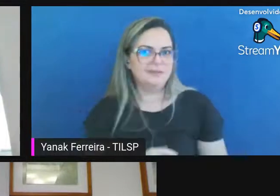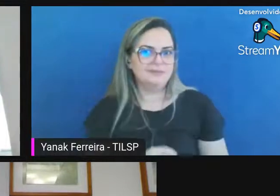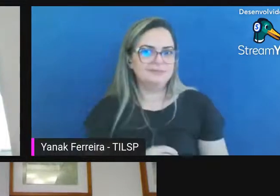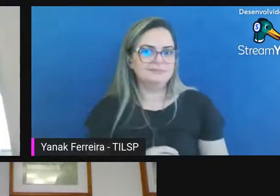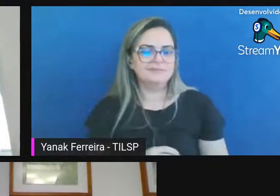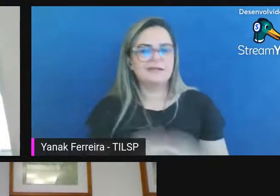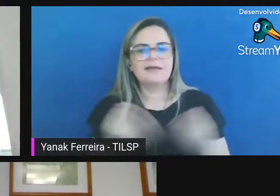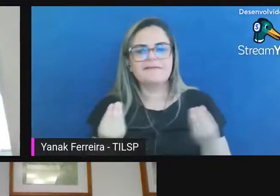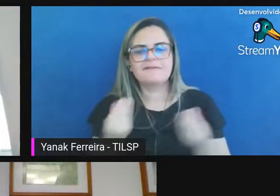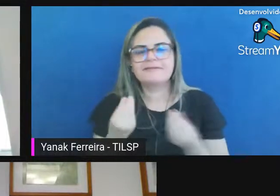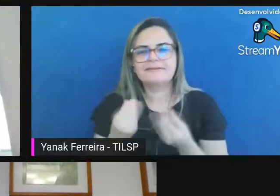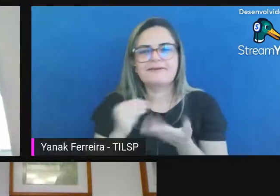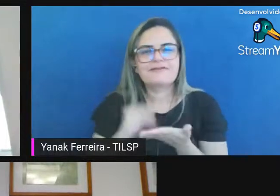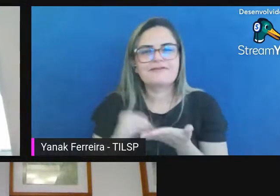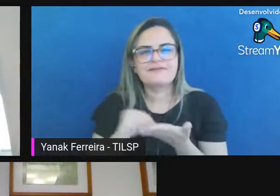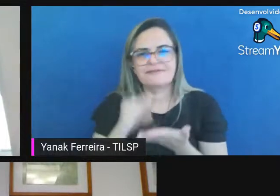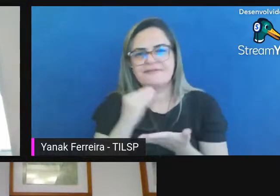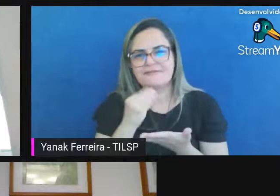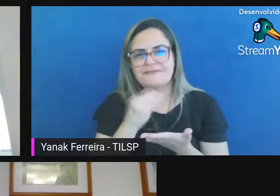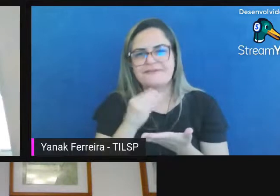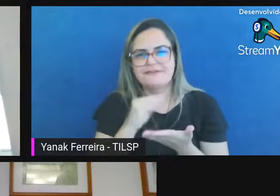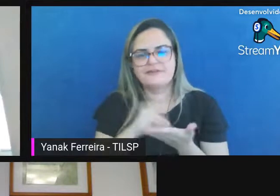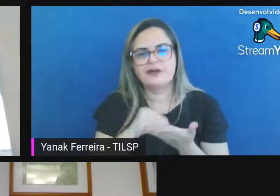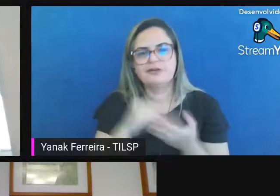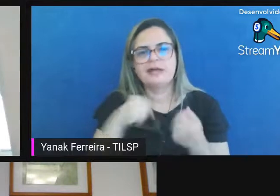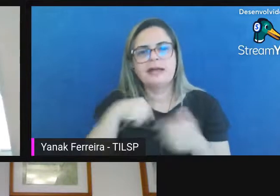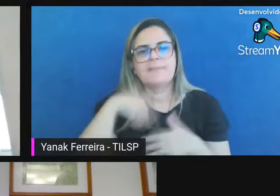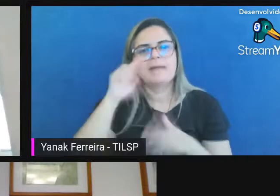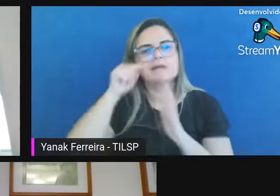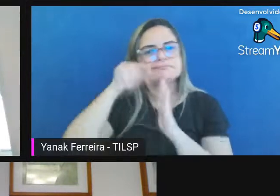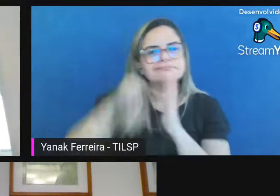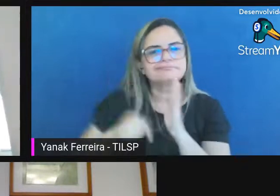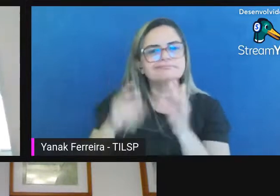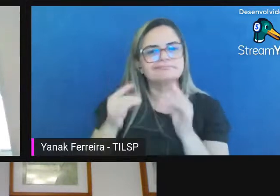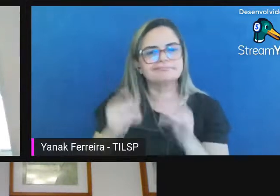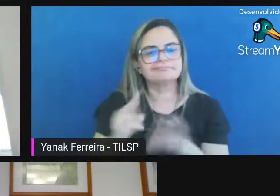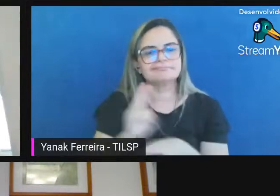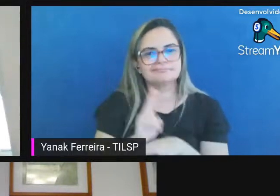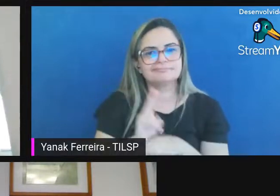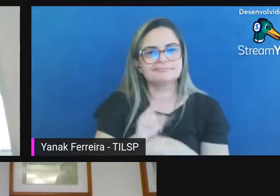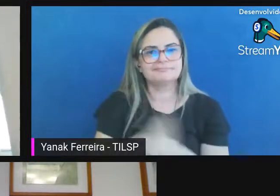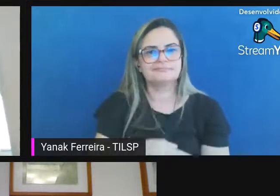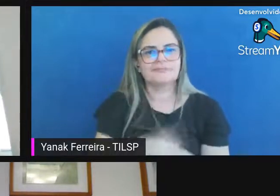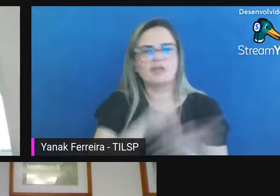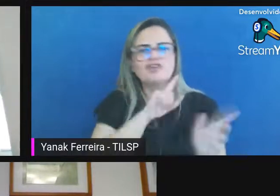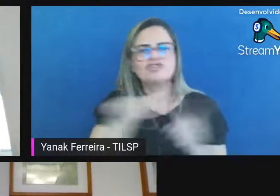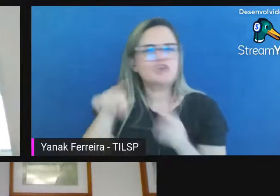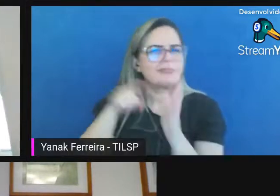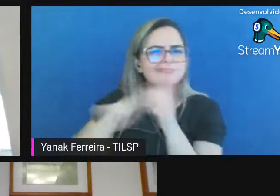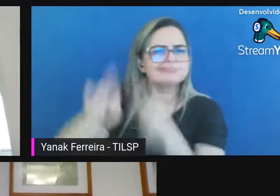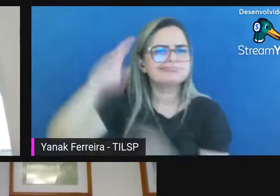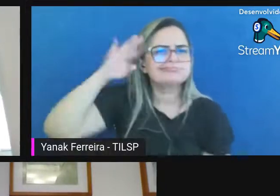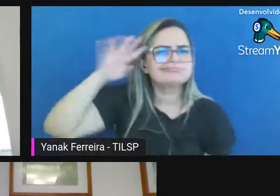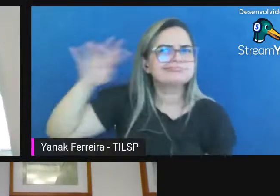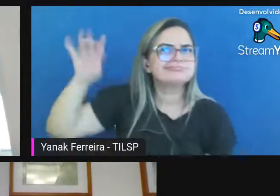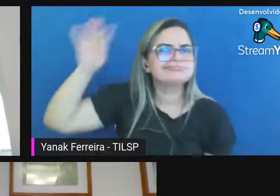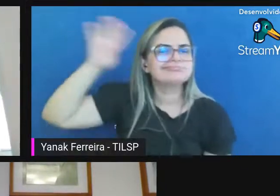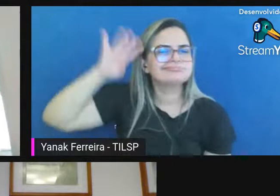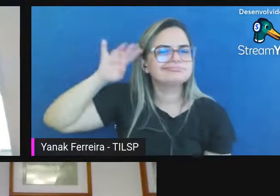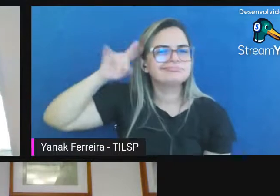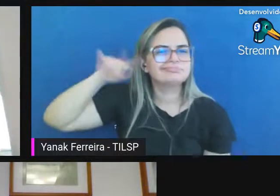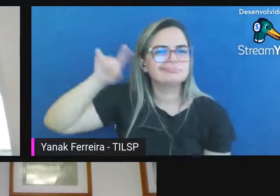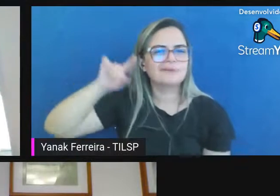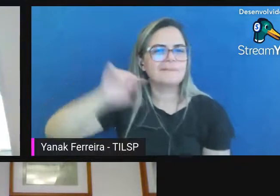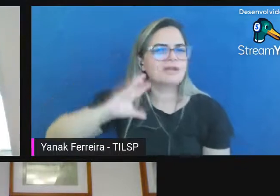mais precisos nesse campo então eu acho que fica aí uma reflexão muito importante para todas as